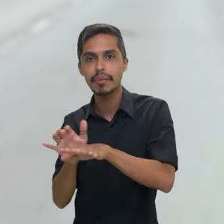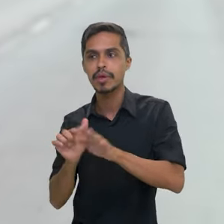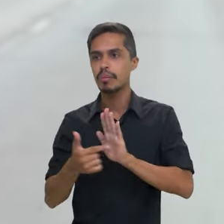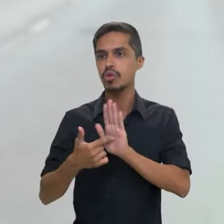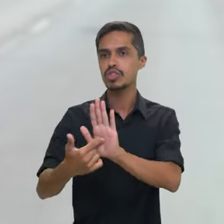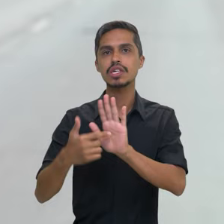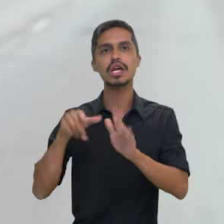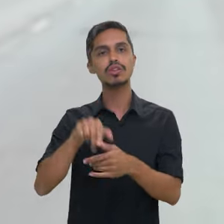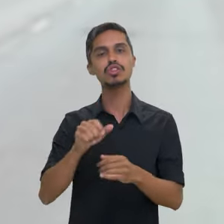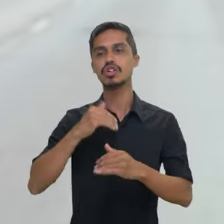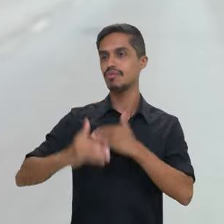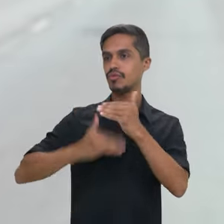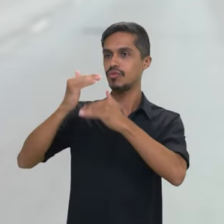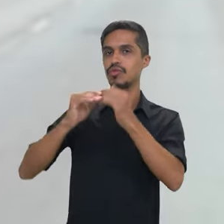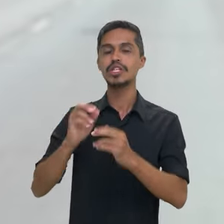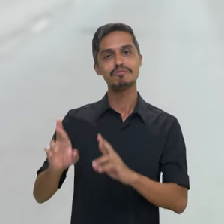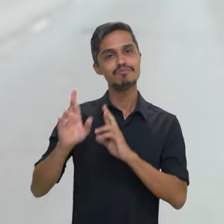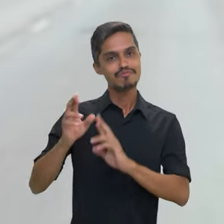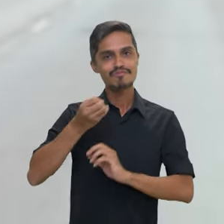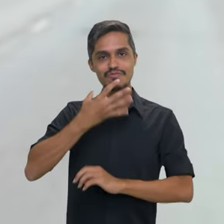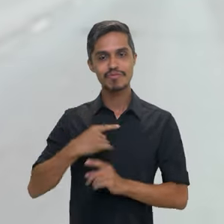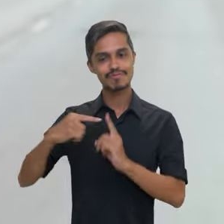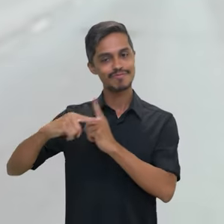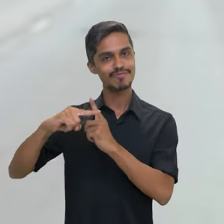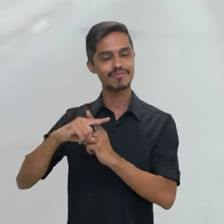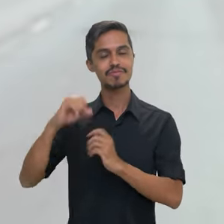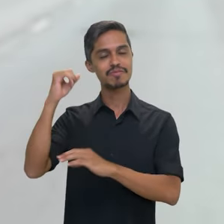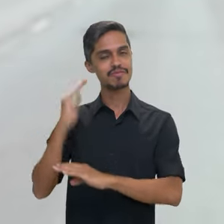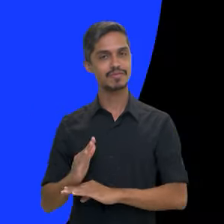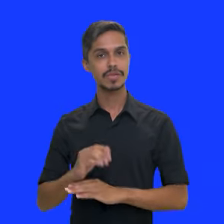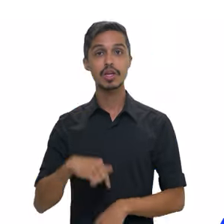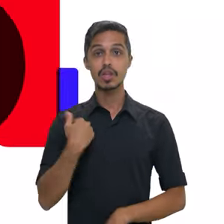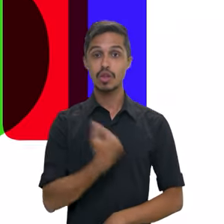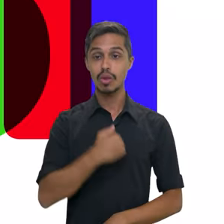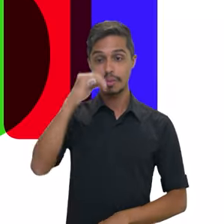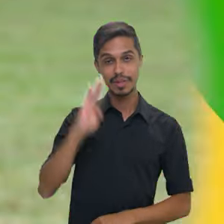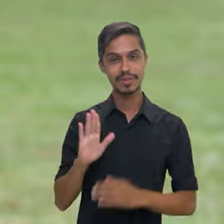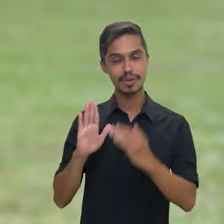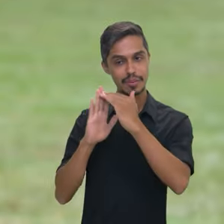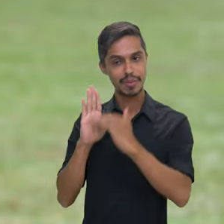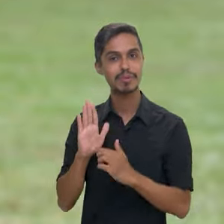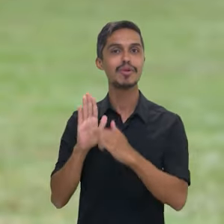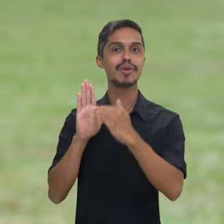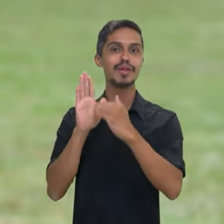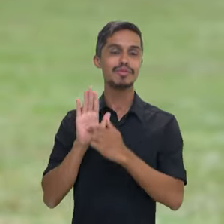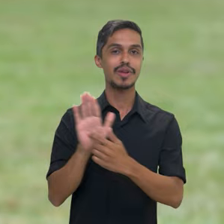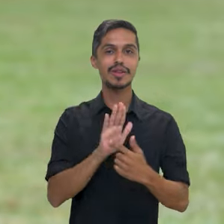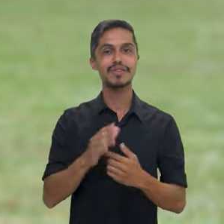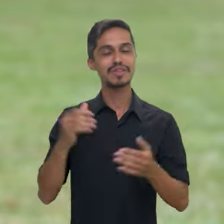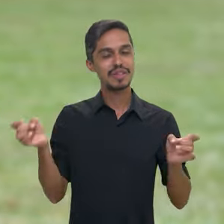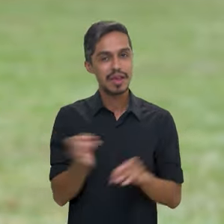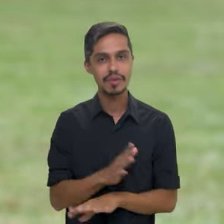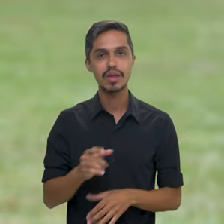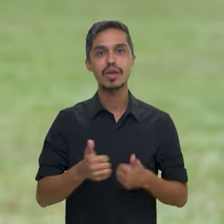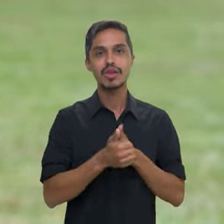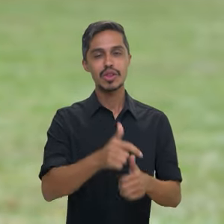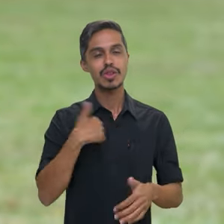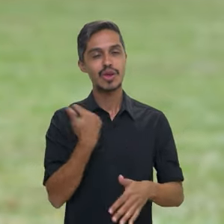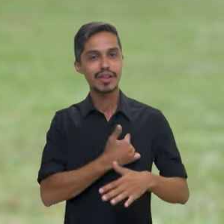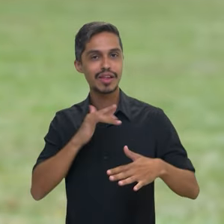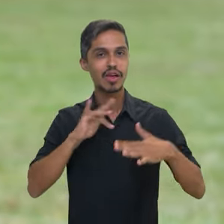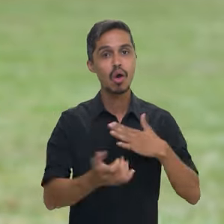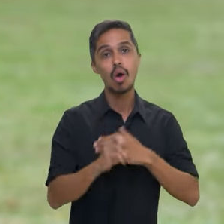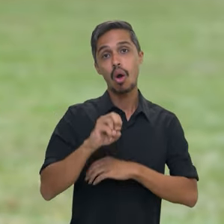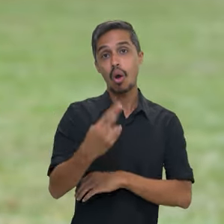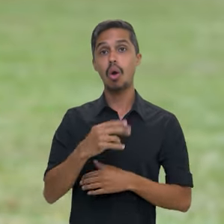cada ação, desenhando um caminho de progresso e otimismo para o Brasil. O Brasil em Pauta fica por aqui. Continue nos